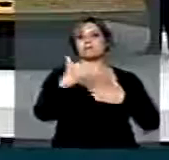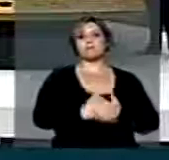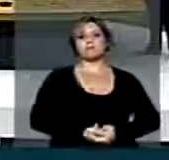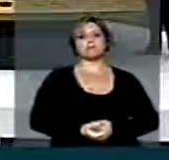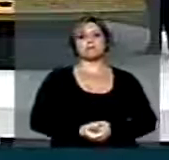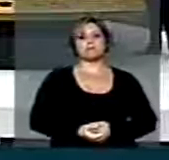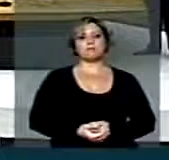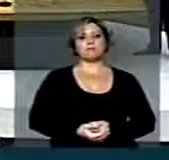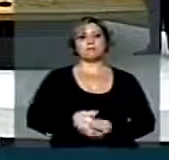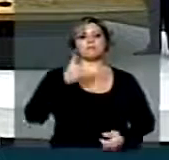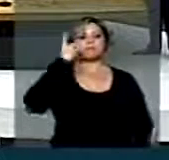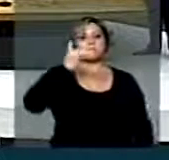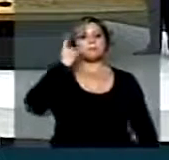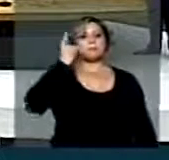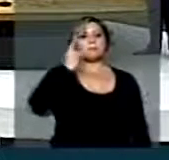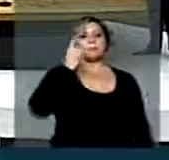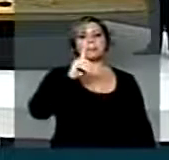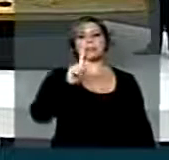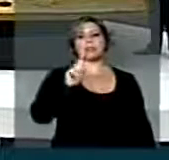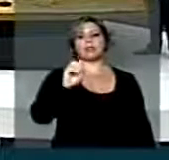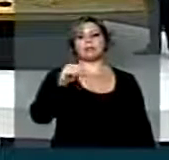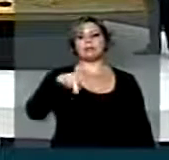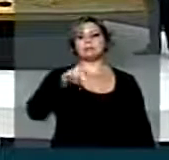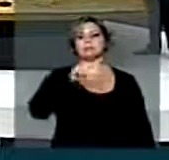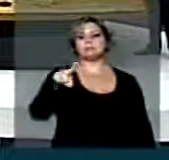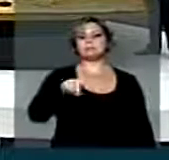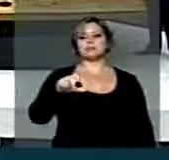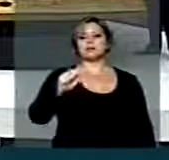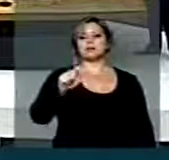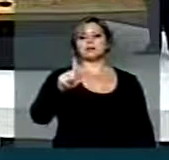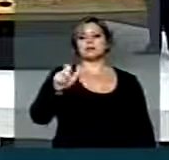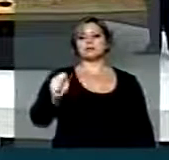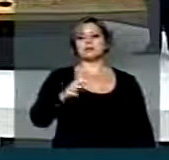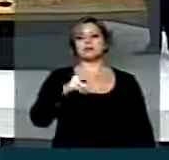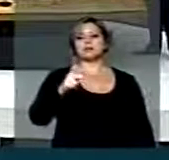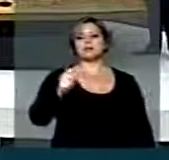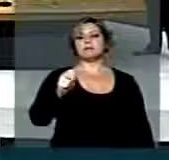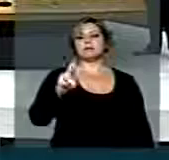Conceda a palavra o deputado Gonzaga Patriota, em seguida, Marcon.